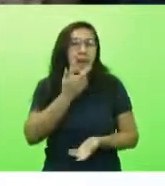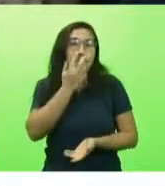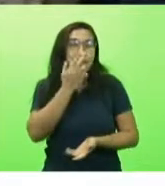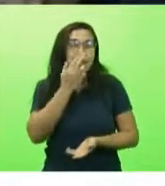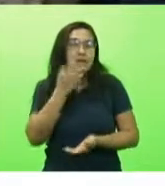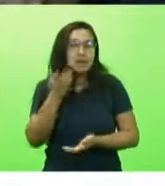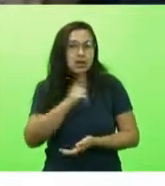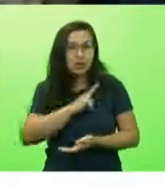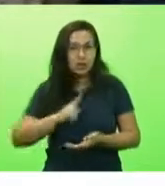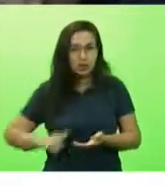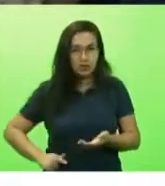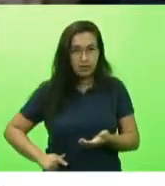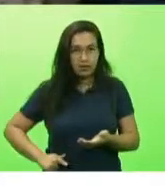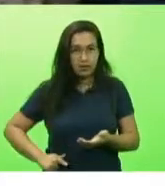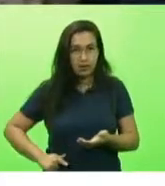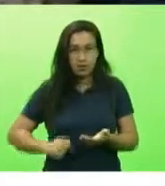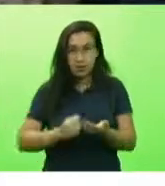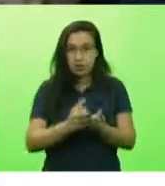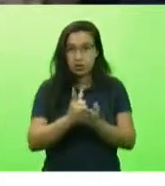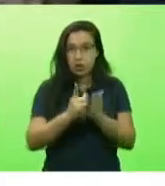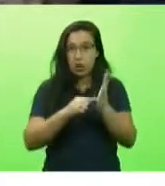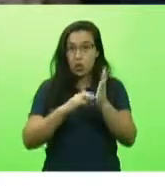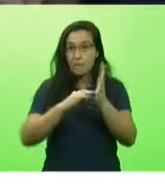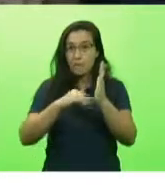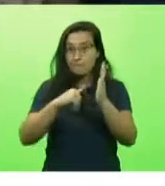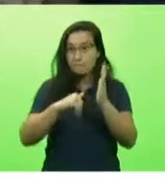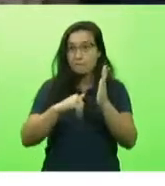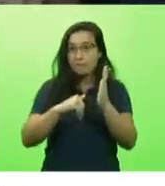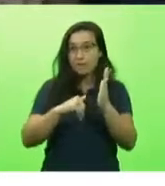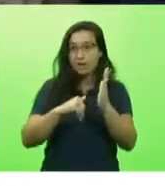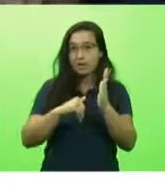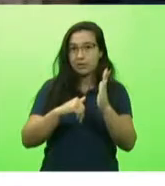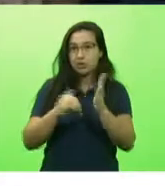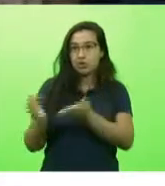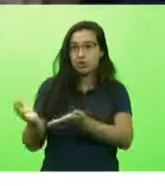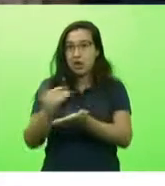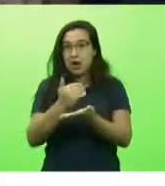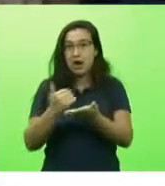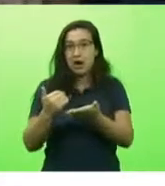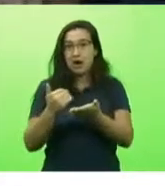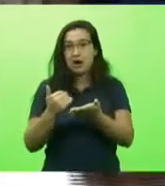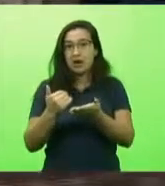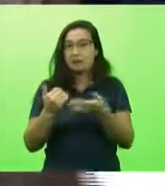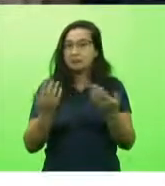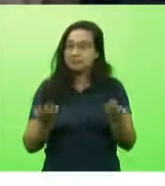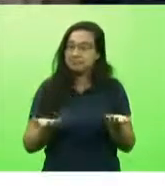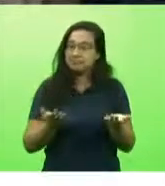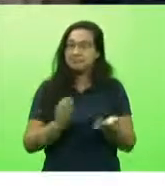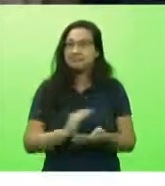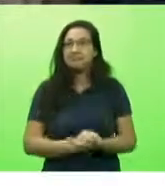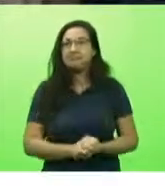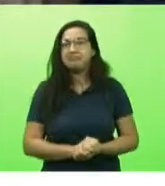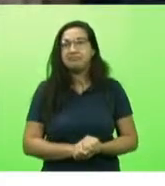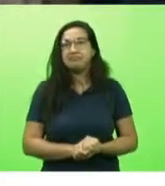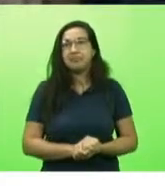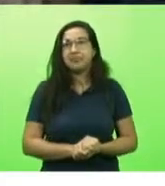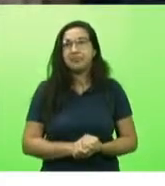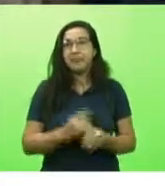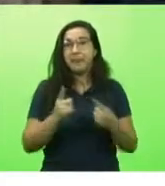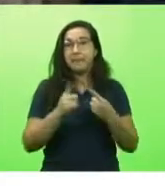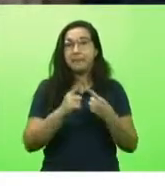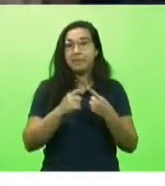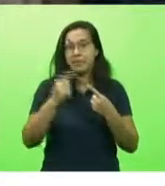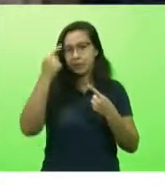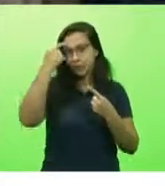do que arrecadou. Bom, vamos, então, ver alguns detalhes. Primeiro, nós temos que